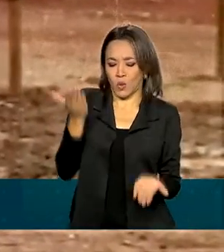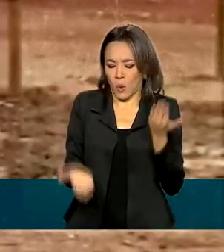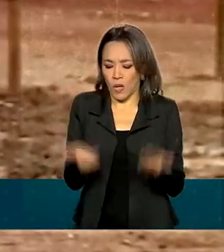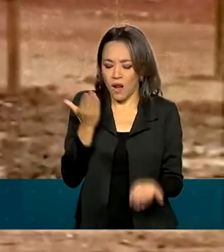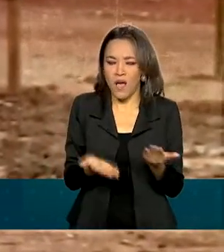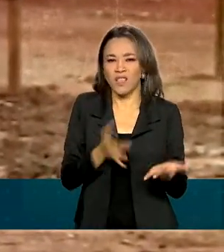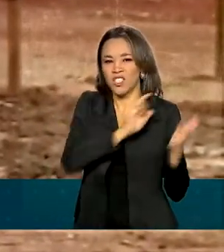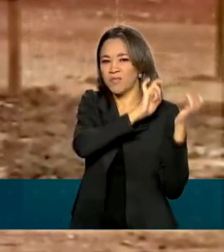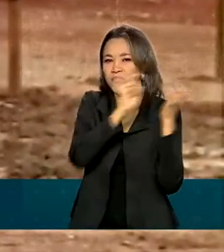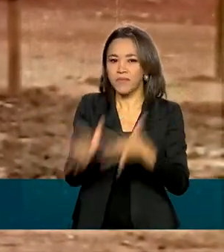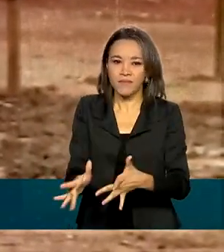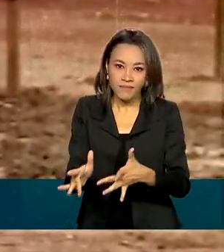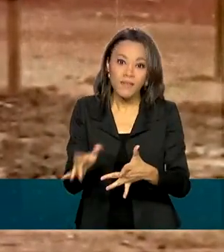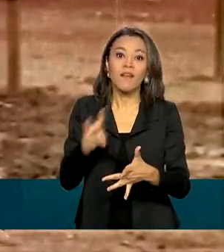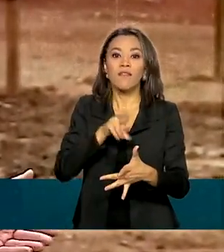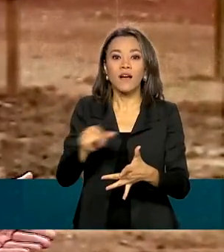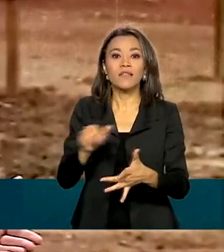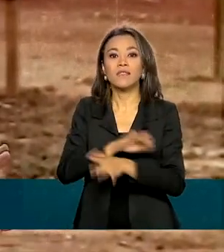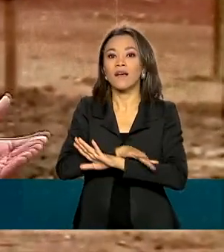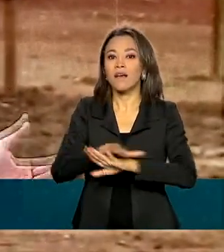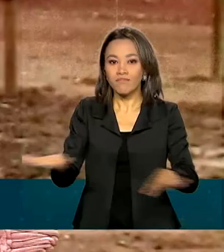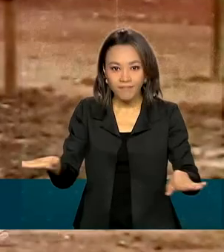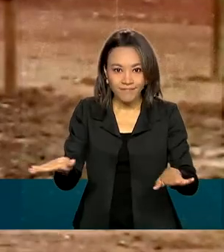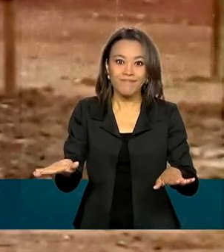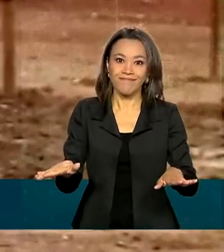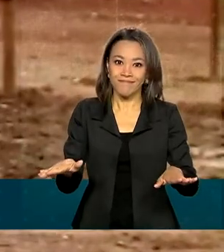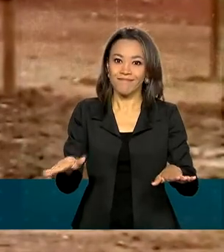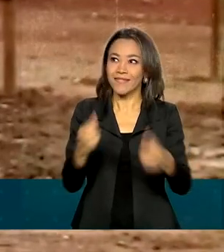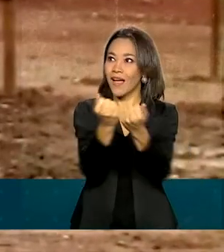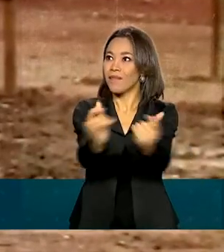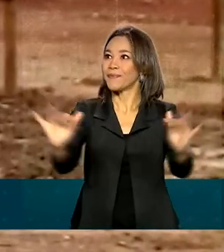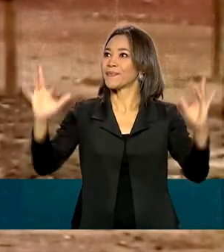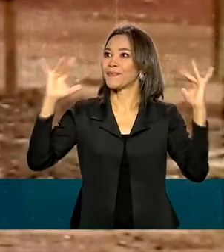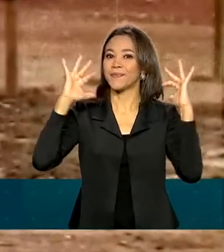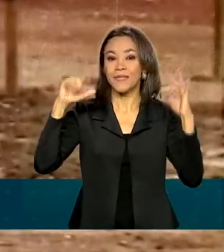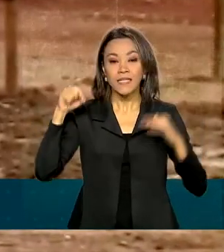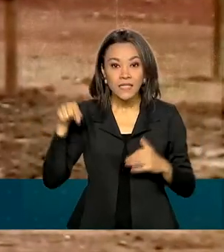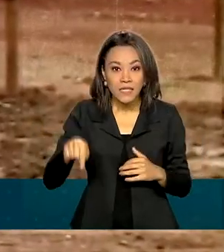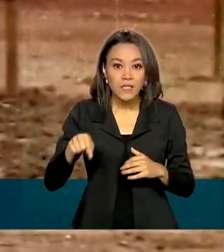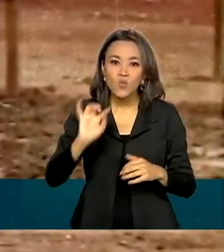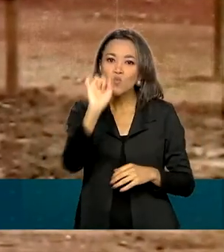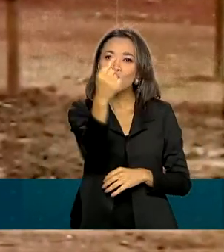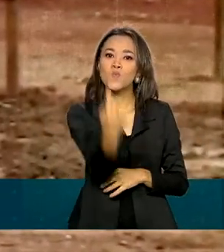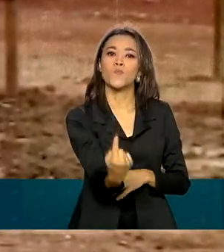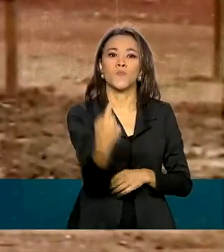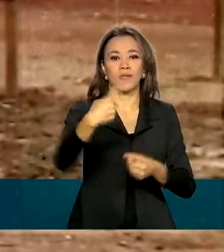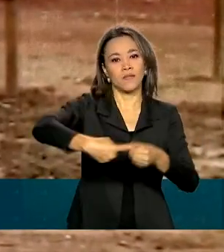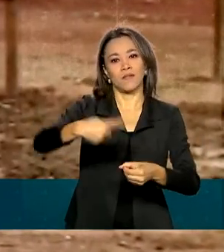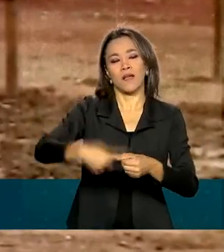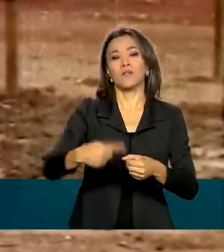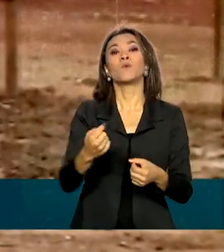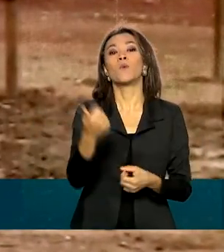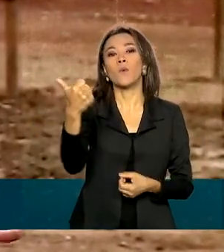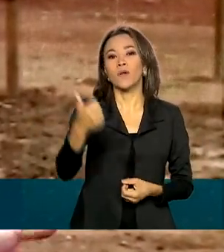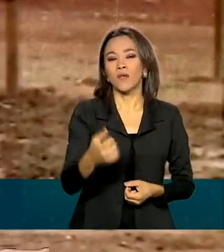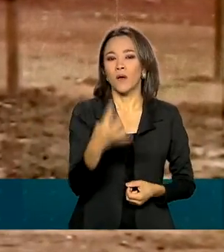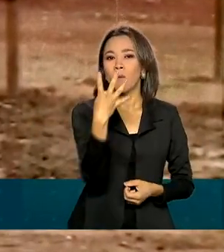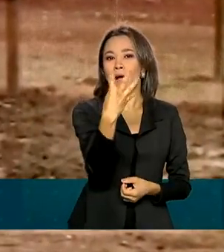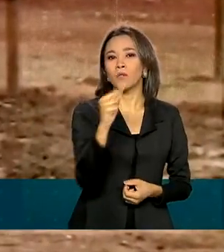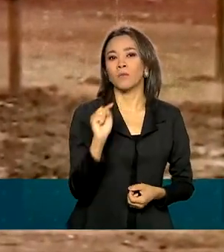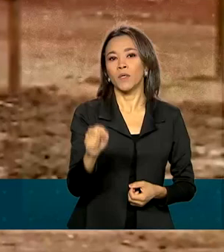lixo doméstico deixarão de ser jogadas no meio ambiente. Isso apenas numa cidade com 4.800